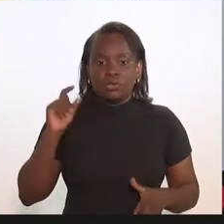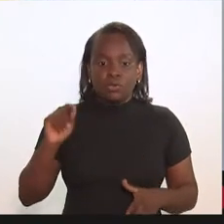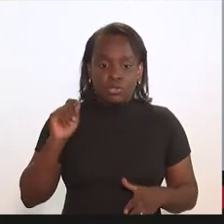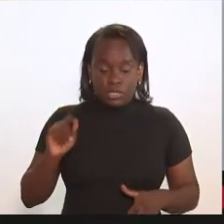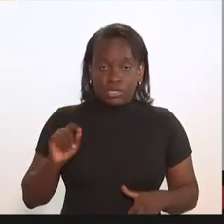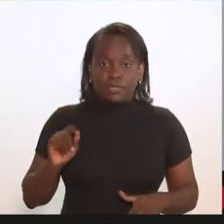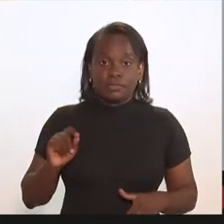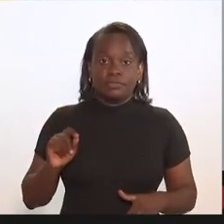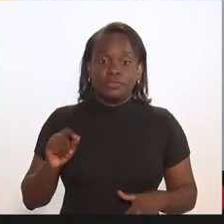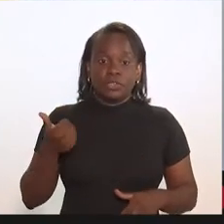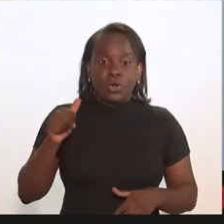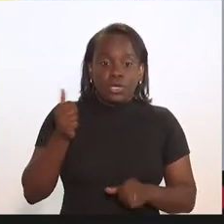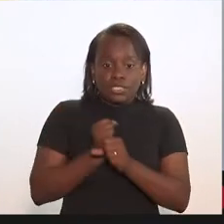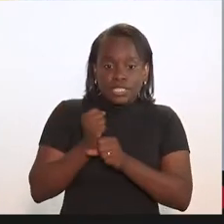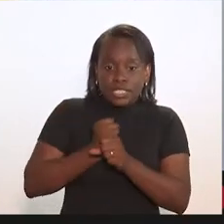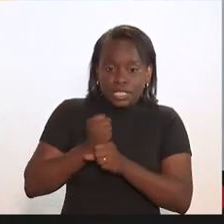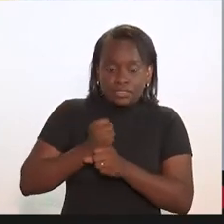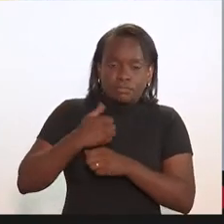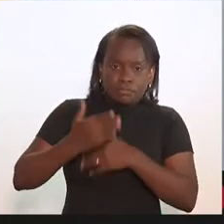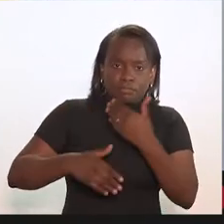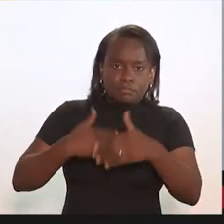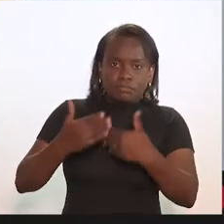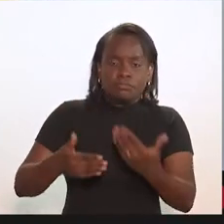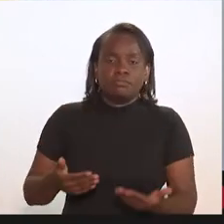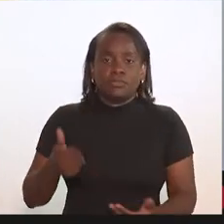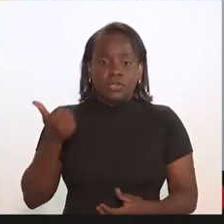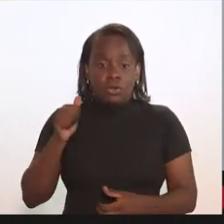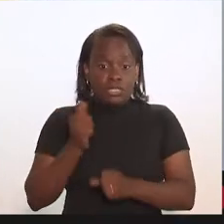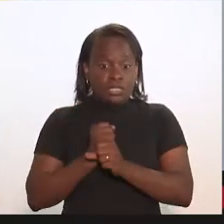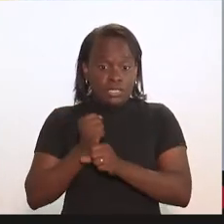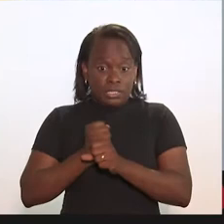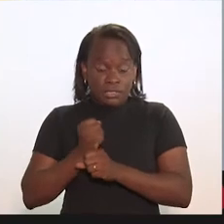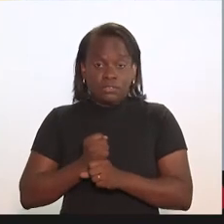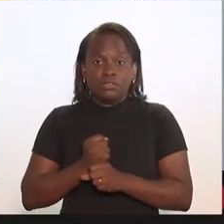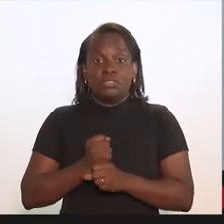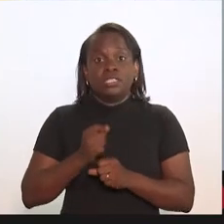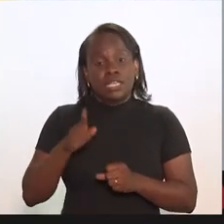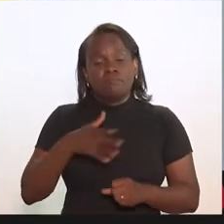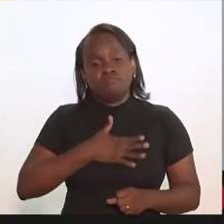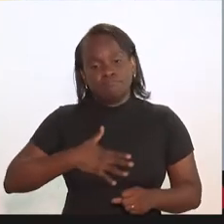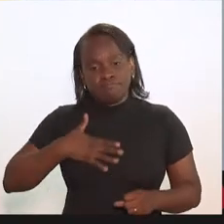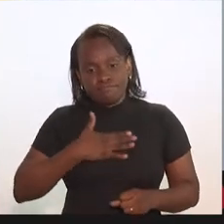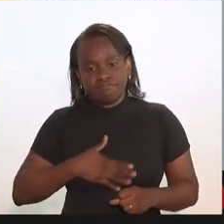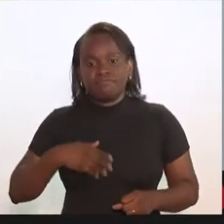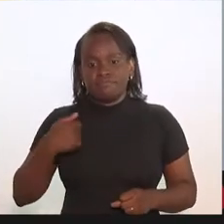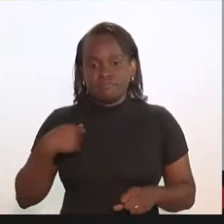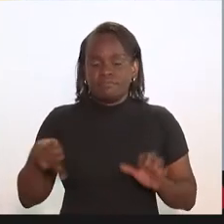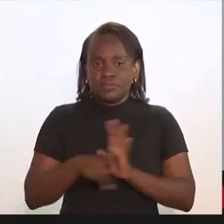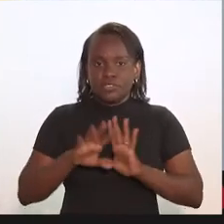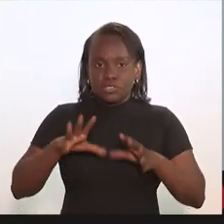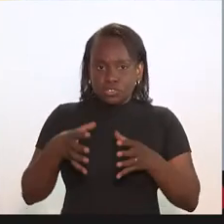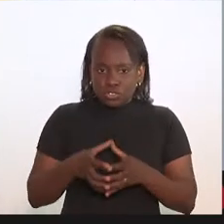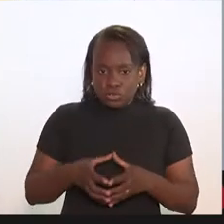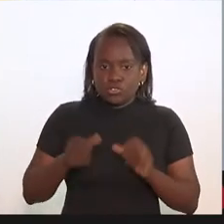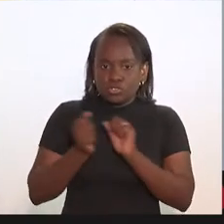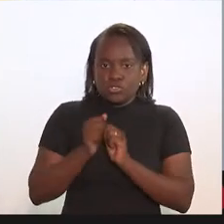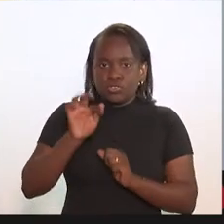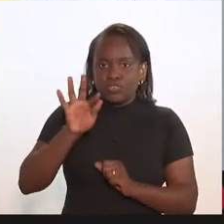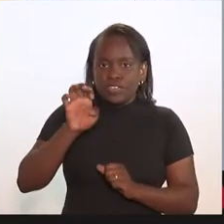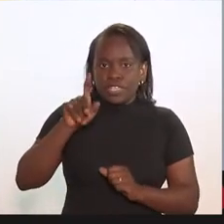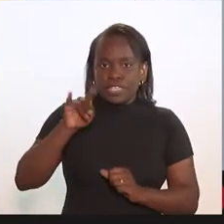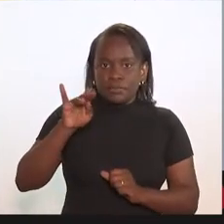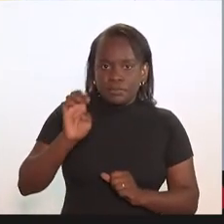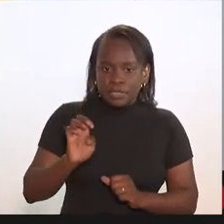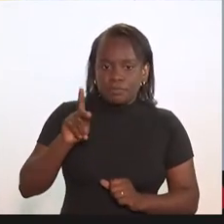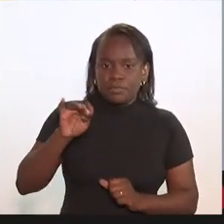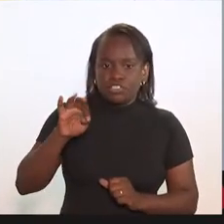que 11 anos depois, 11 anos depois, é um prazer para mim fazer parte de uma comissão com o Felipe Peixoto.